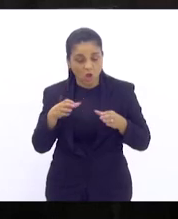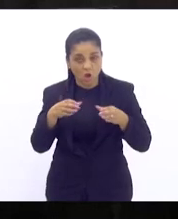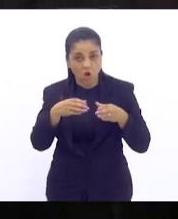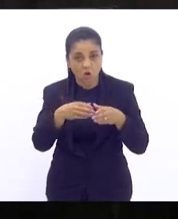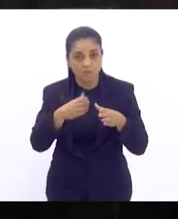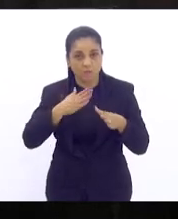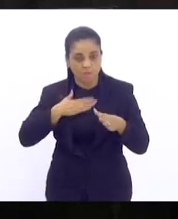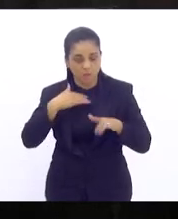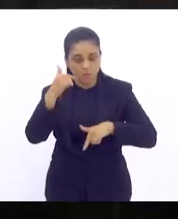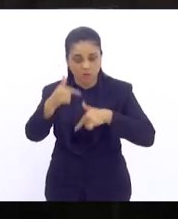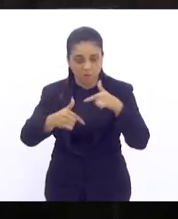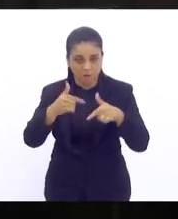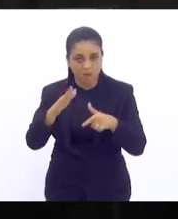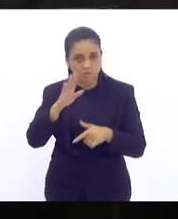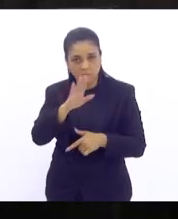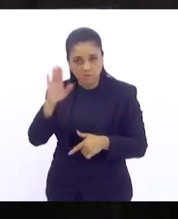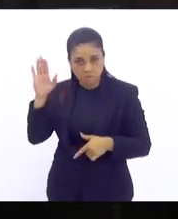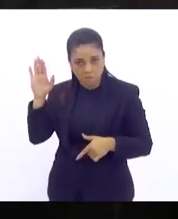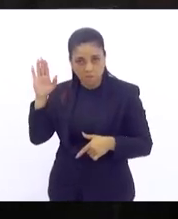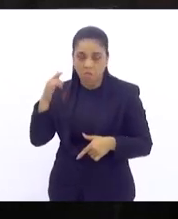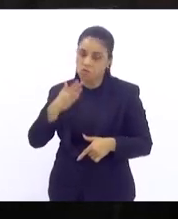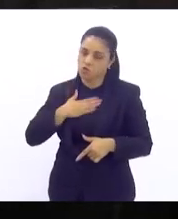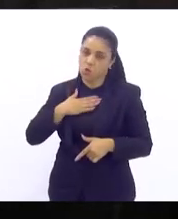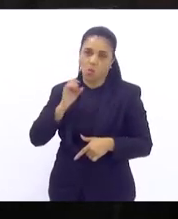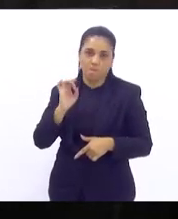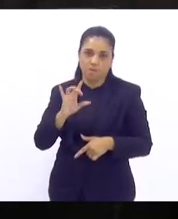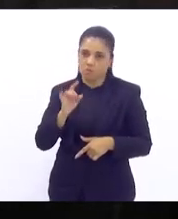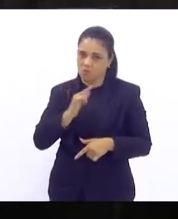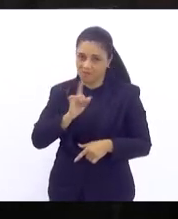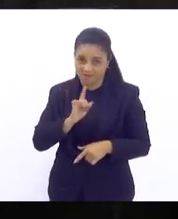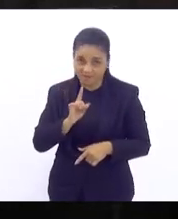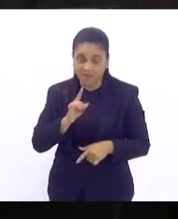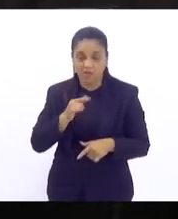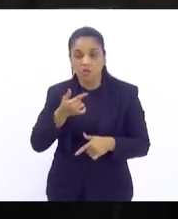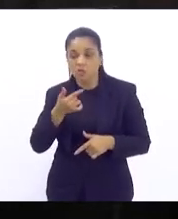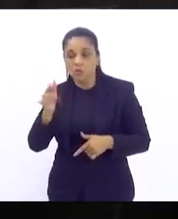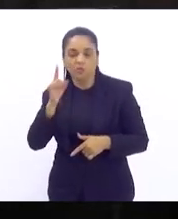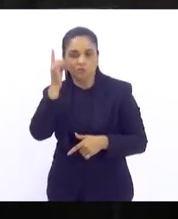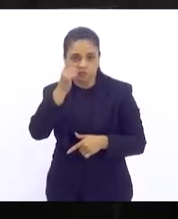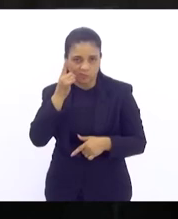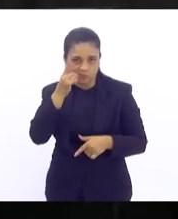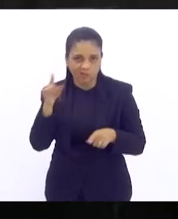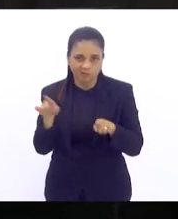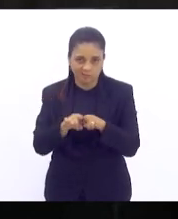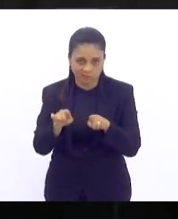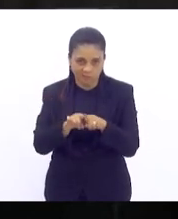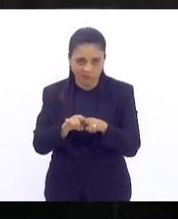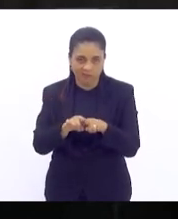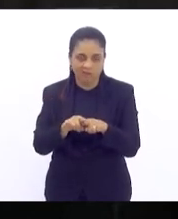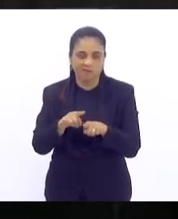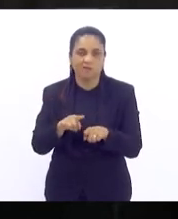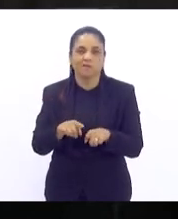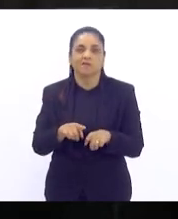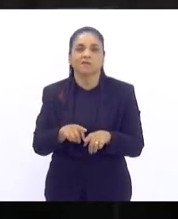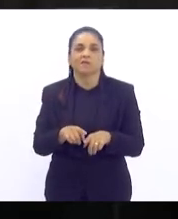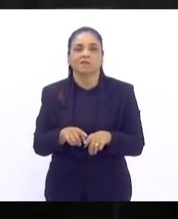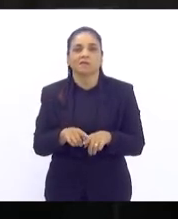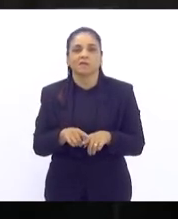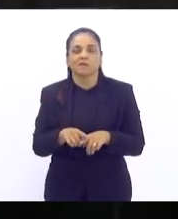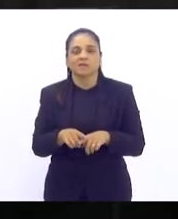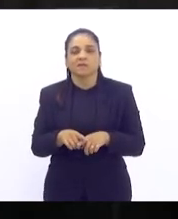disso o meu mandato não só o meu mas também de outros parlamentares e parlamentares de